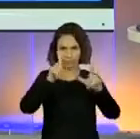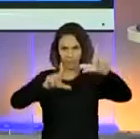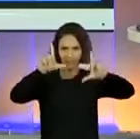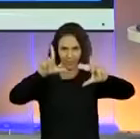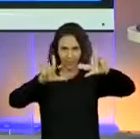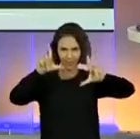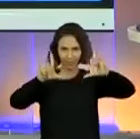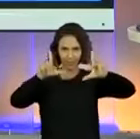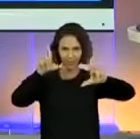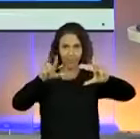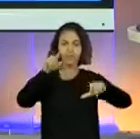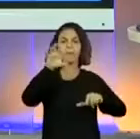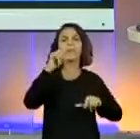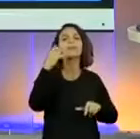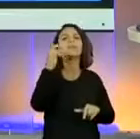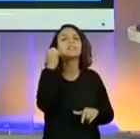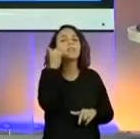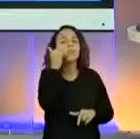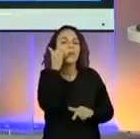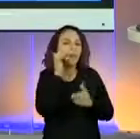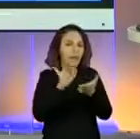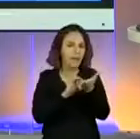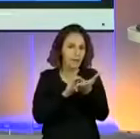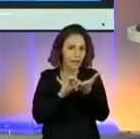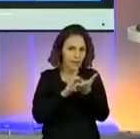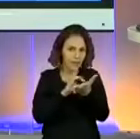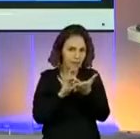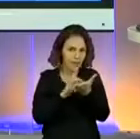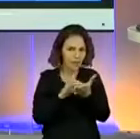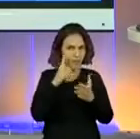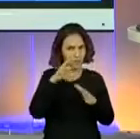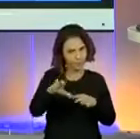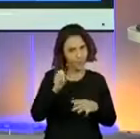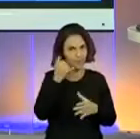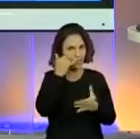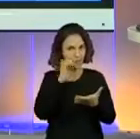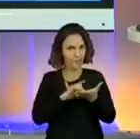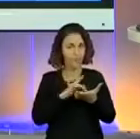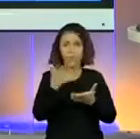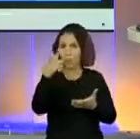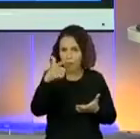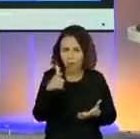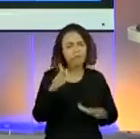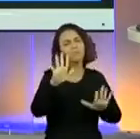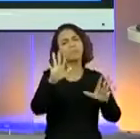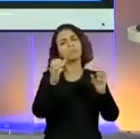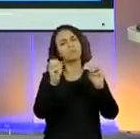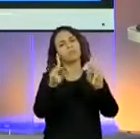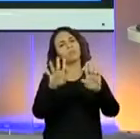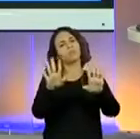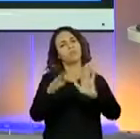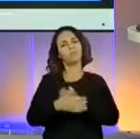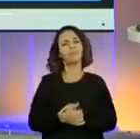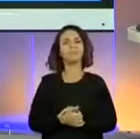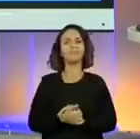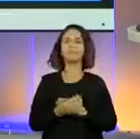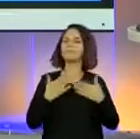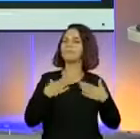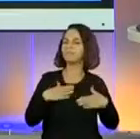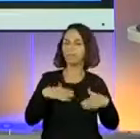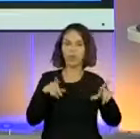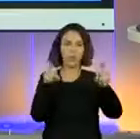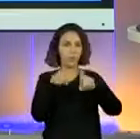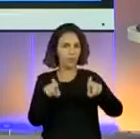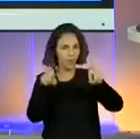televisão, vocês vão pegar o celular. Já posiciona o celular. Pega o celular. Quem não tiver celular, tudo bem. Ou